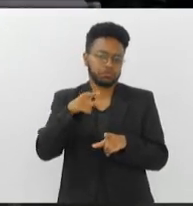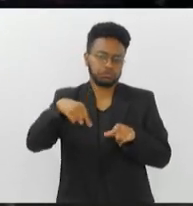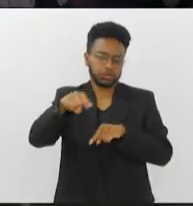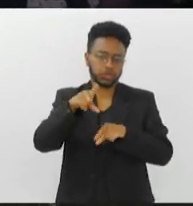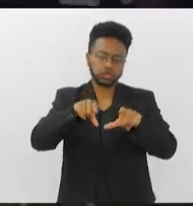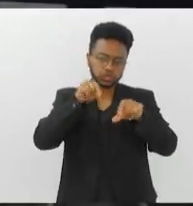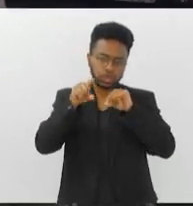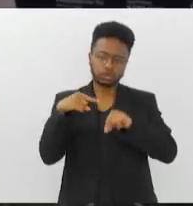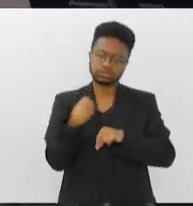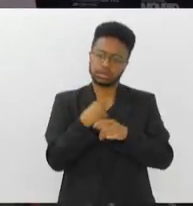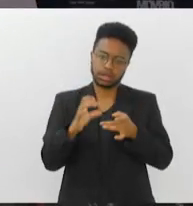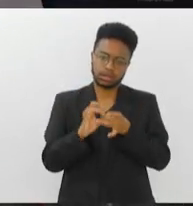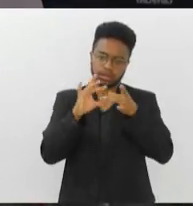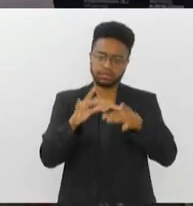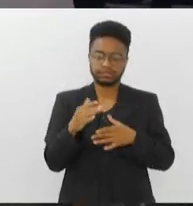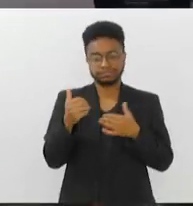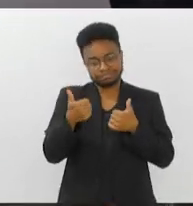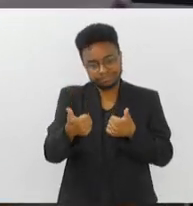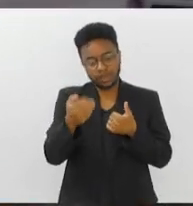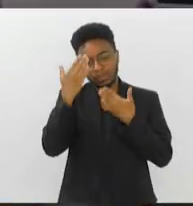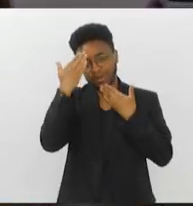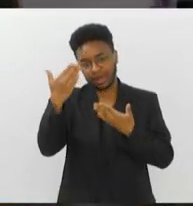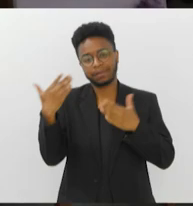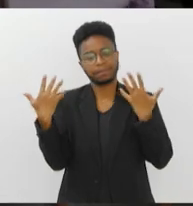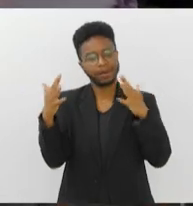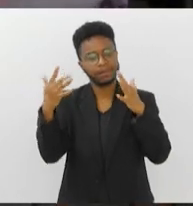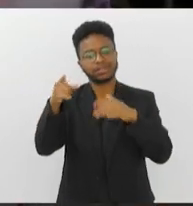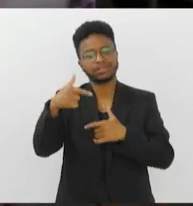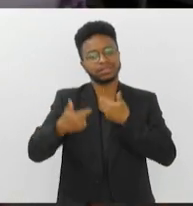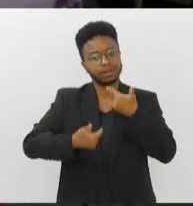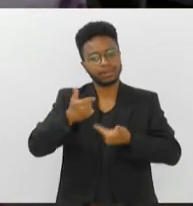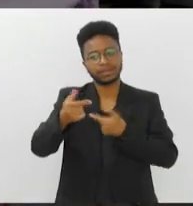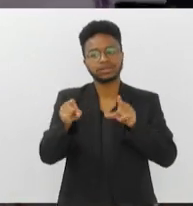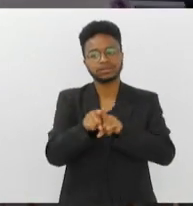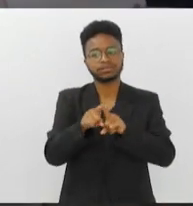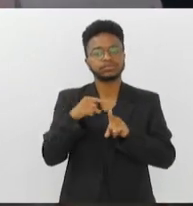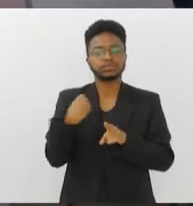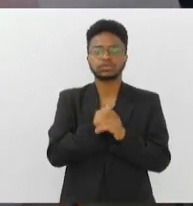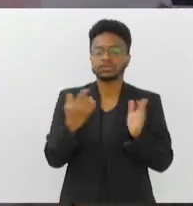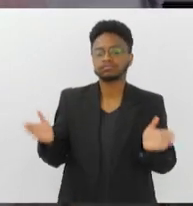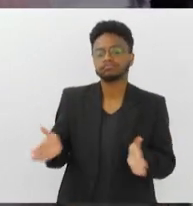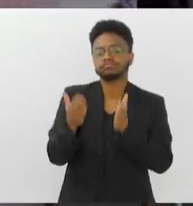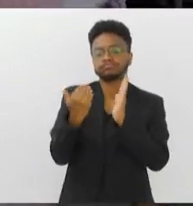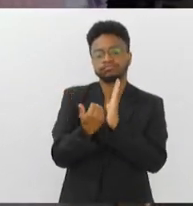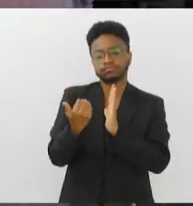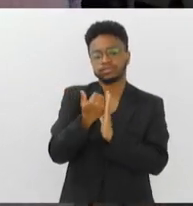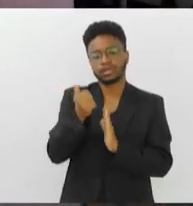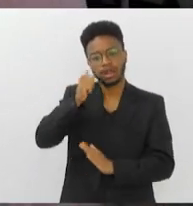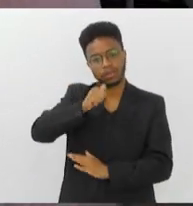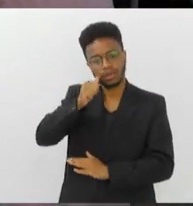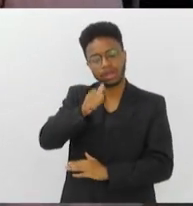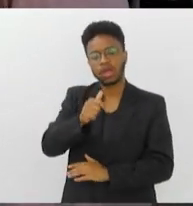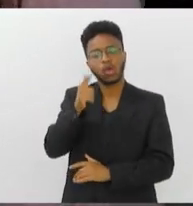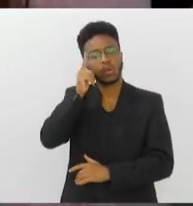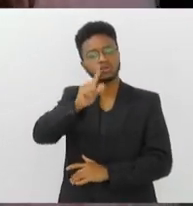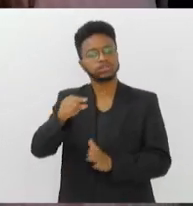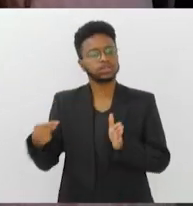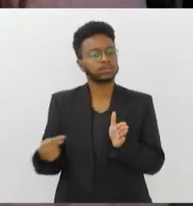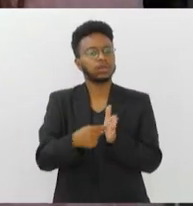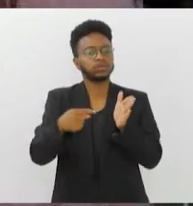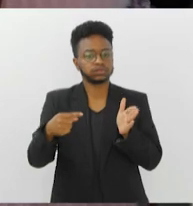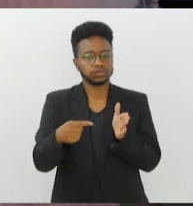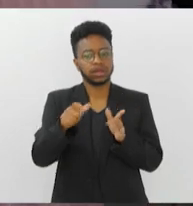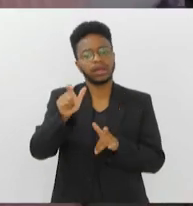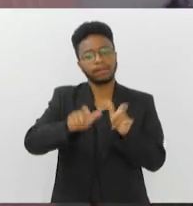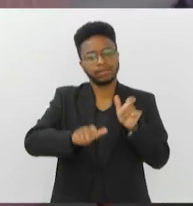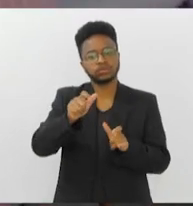a gente está disponível. Tá certo, Cíntia. Muito obrigado, parabéns pelo trabalho. E vamos incentivando cada vez mais, né, que essas mulheres possam denunciar a